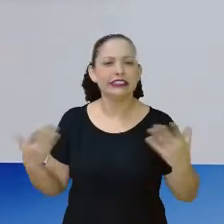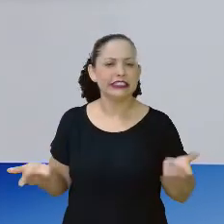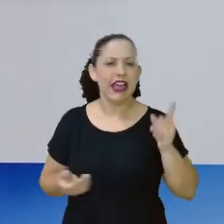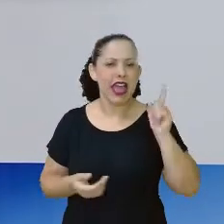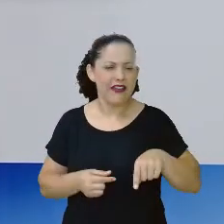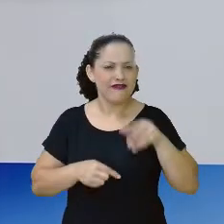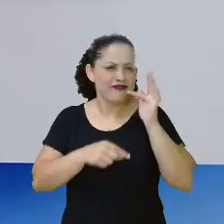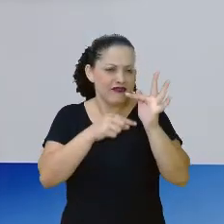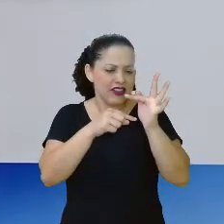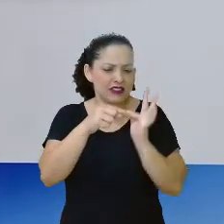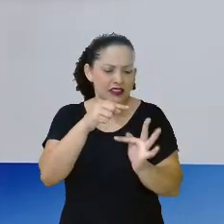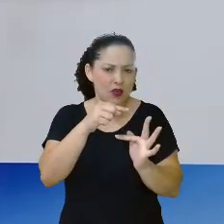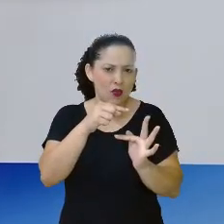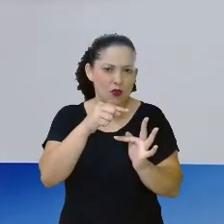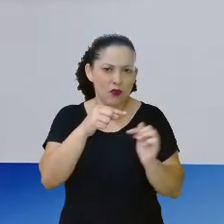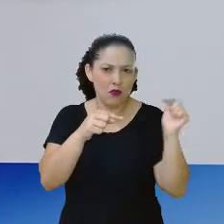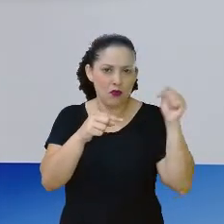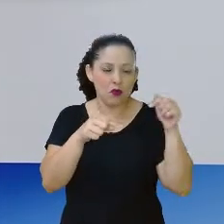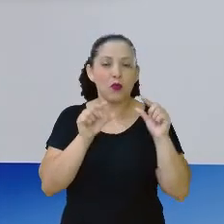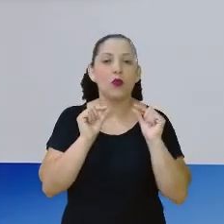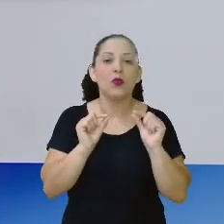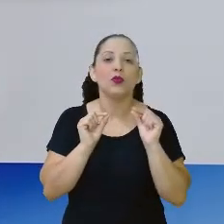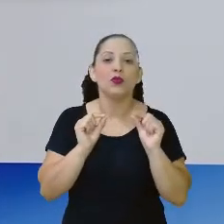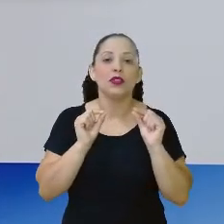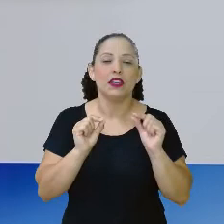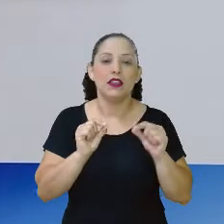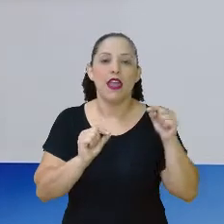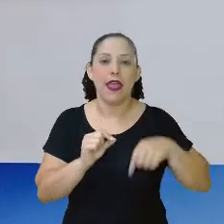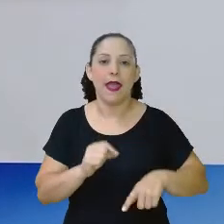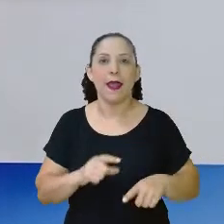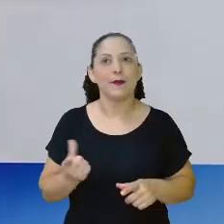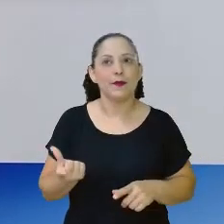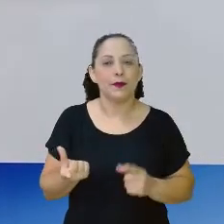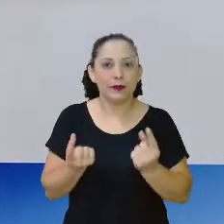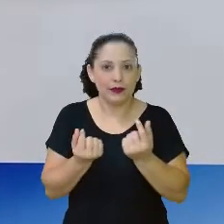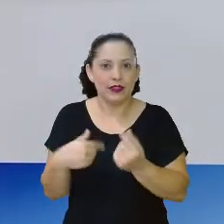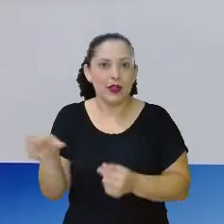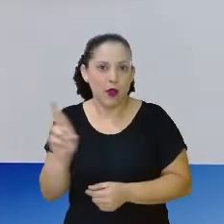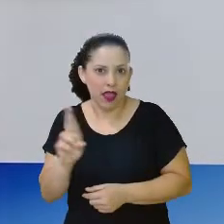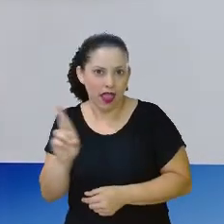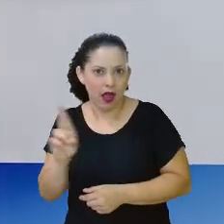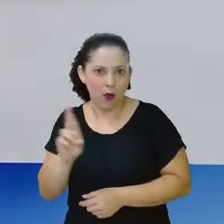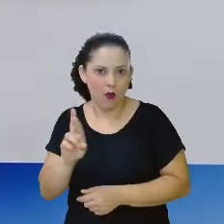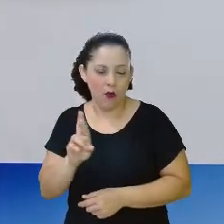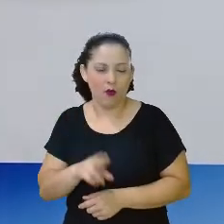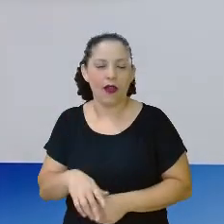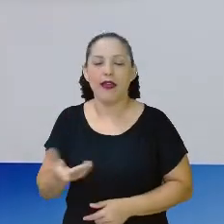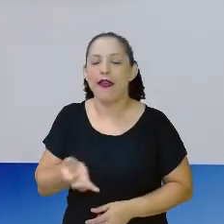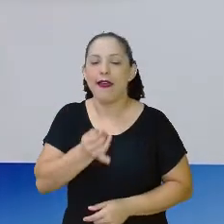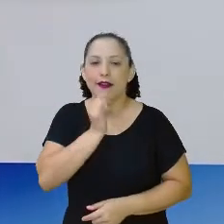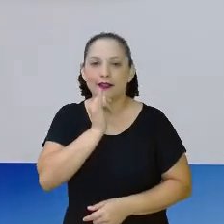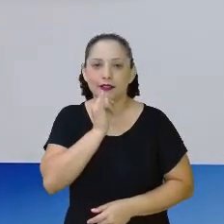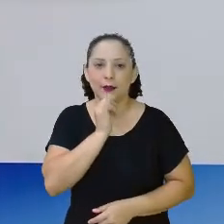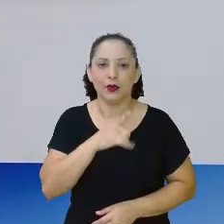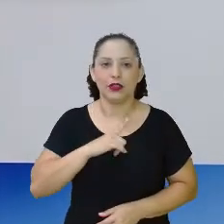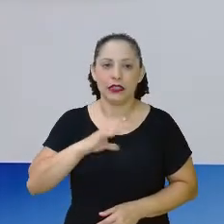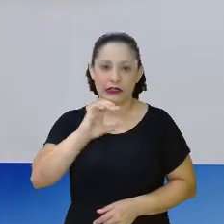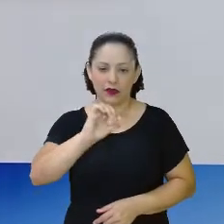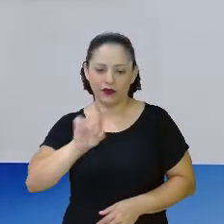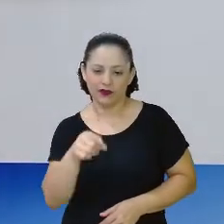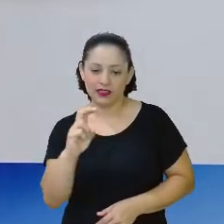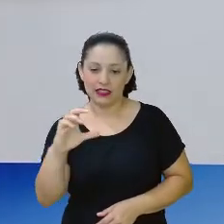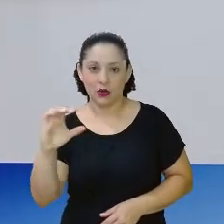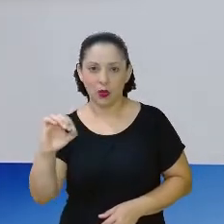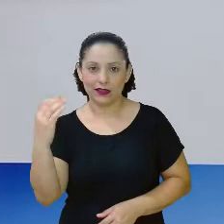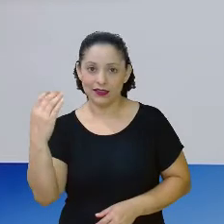fração, eu tenho a menor do que o real. Se eu tiver, se eu tenho aqui uma moeda de 50 centavos,